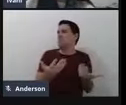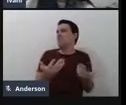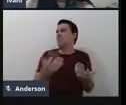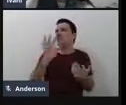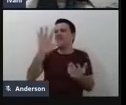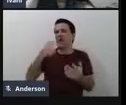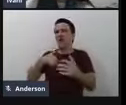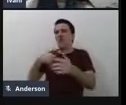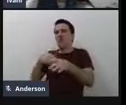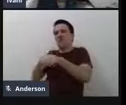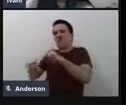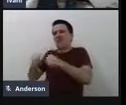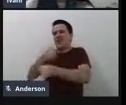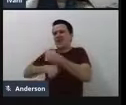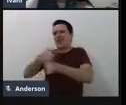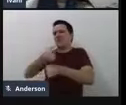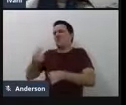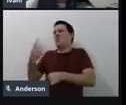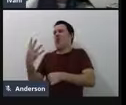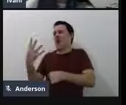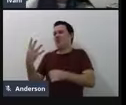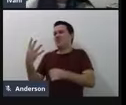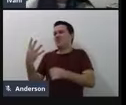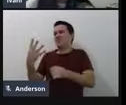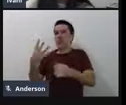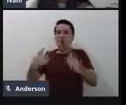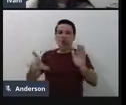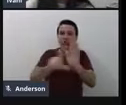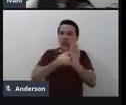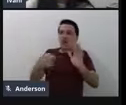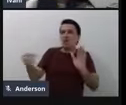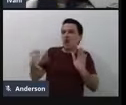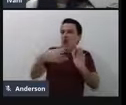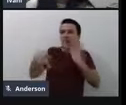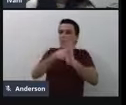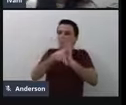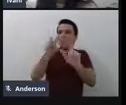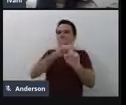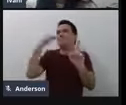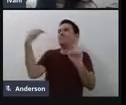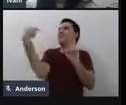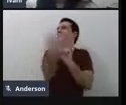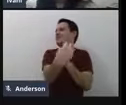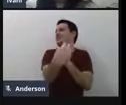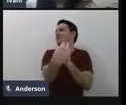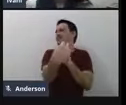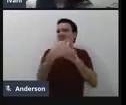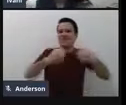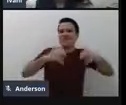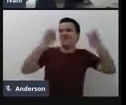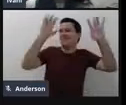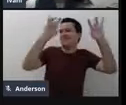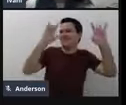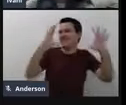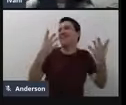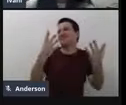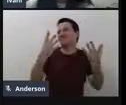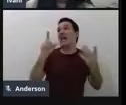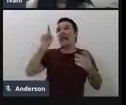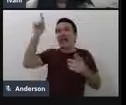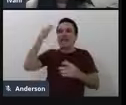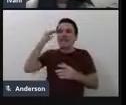advento legislativo, o currículo lá em Santa Maria, ele era outro, né,